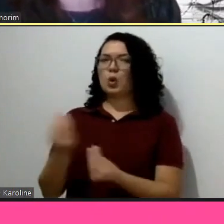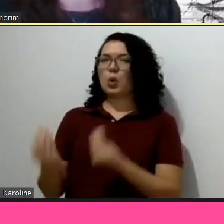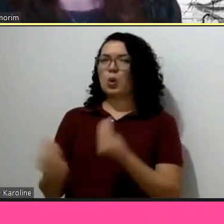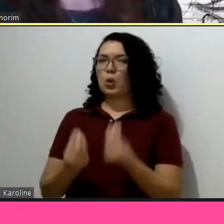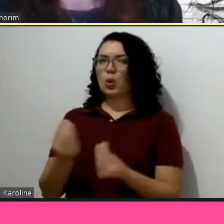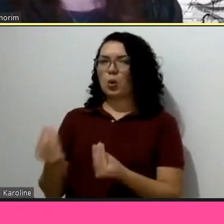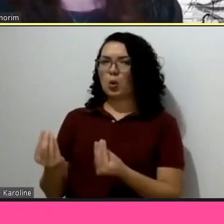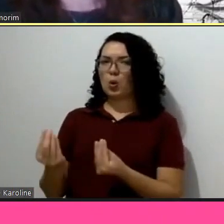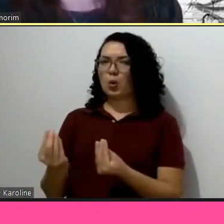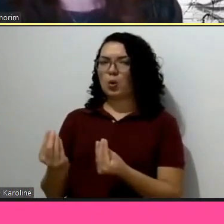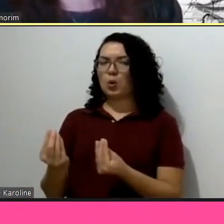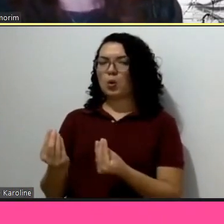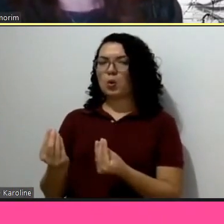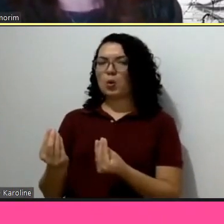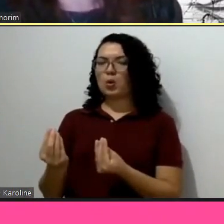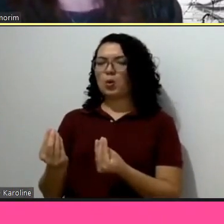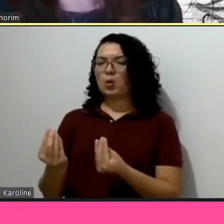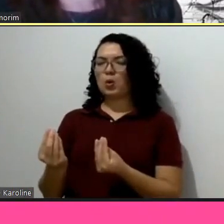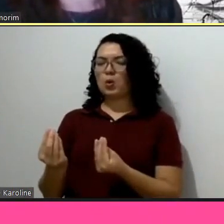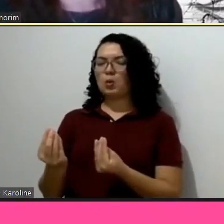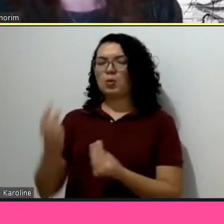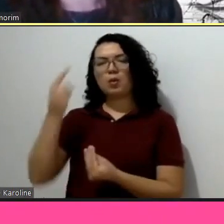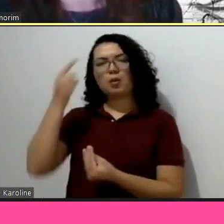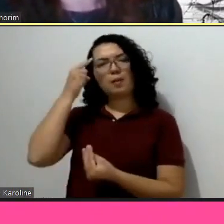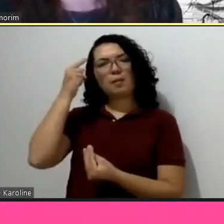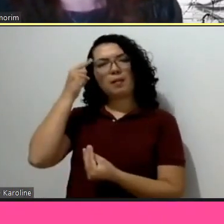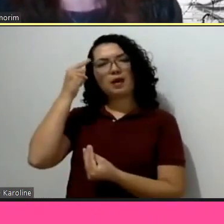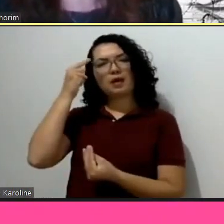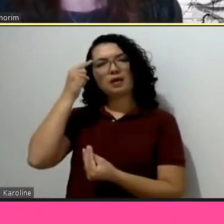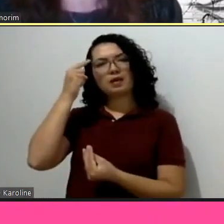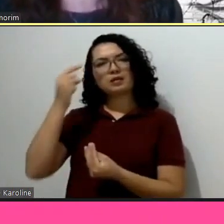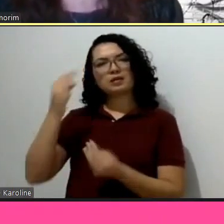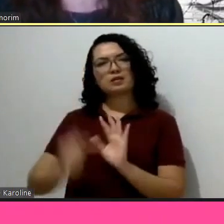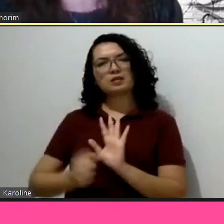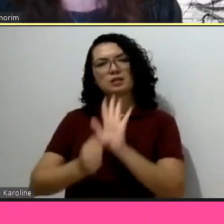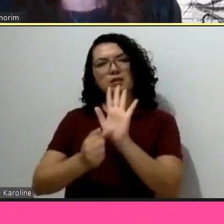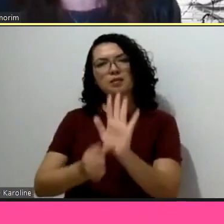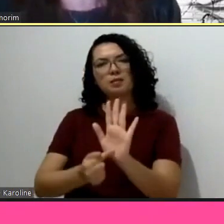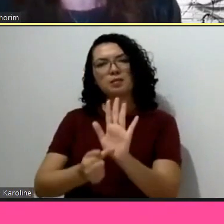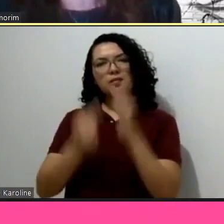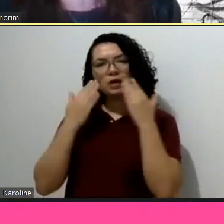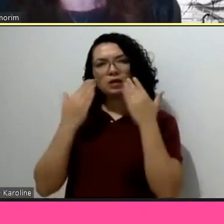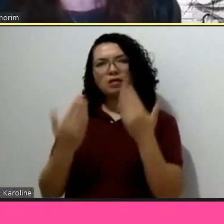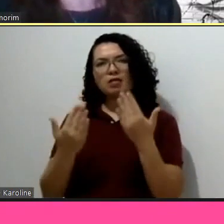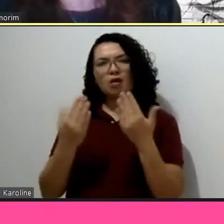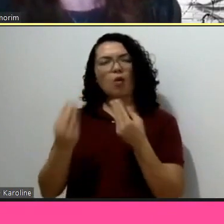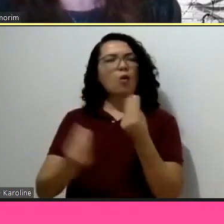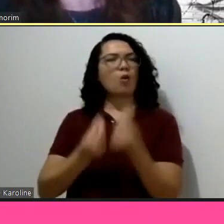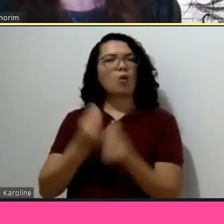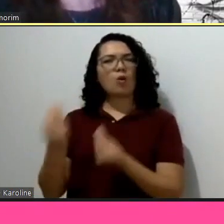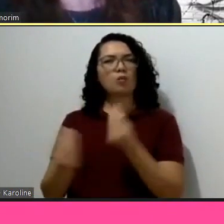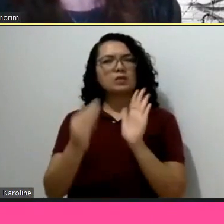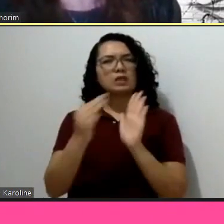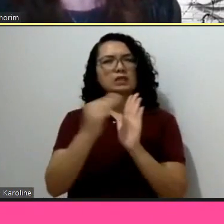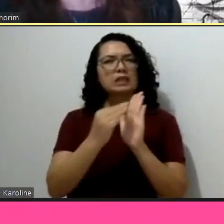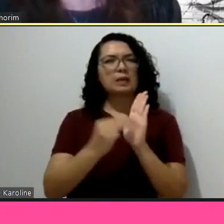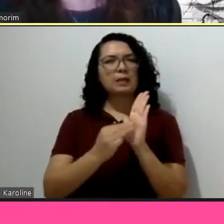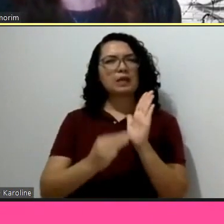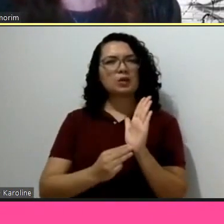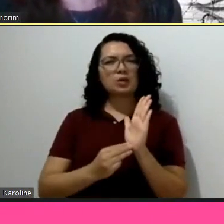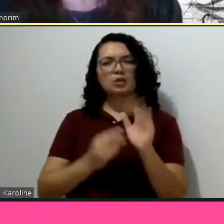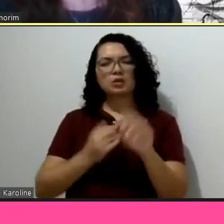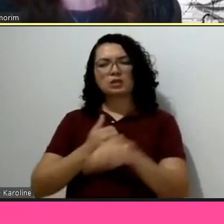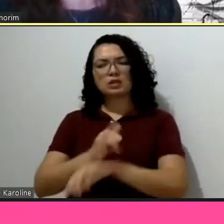é verdade. Nesse sentido, pensando no trabalho agora apresentado, seria possível utilizar essa metodologia e ferramenta para analisar uma